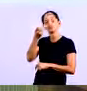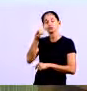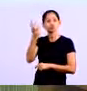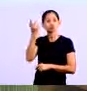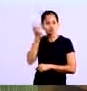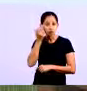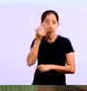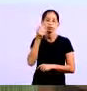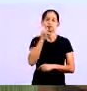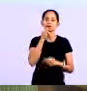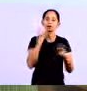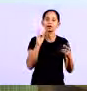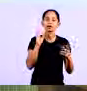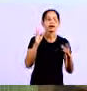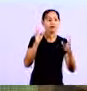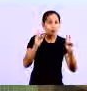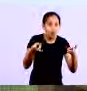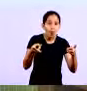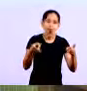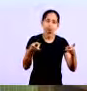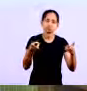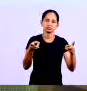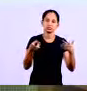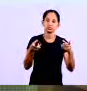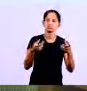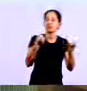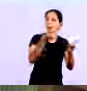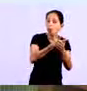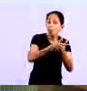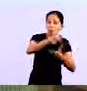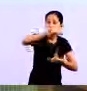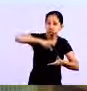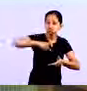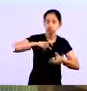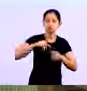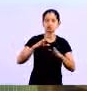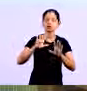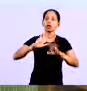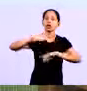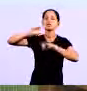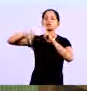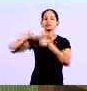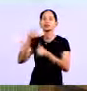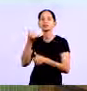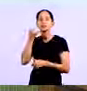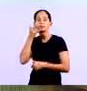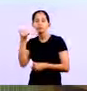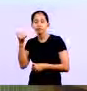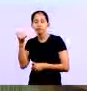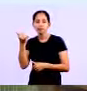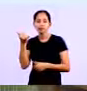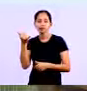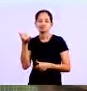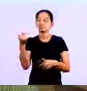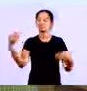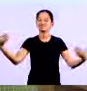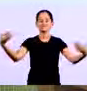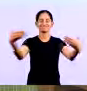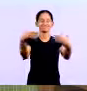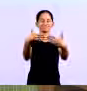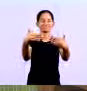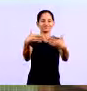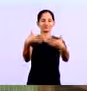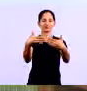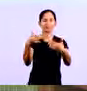pode acontecer para um cliente desonesto Um cliente desonesto pode dizer que não foi, que não comprou E ela vai cancelar Aí o que vai acontecer? A briga vai ser entre o cliente